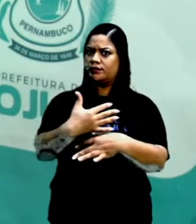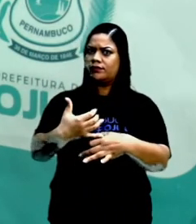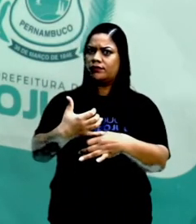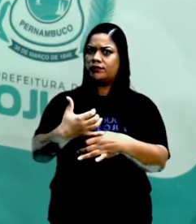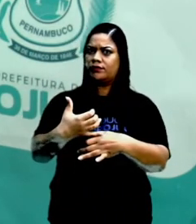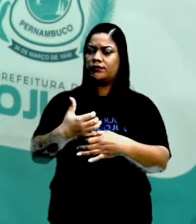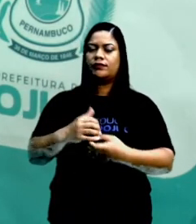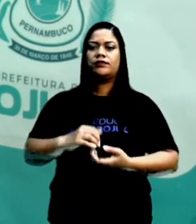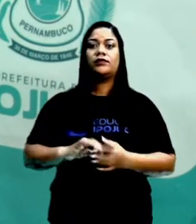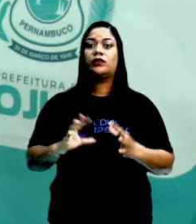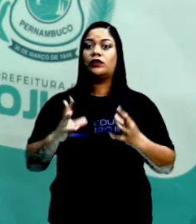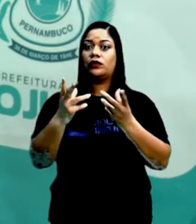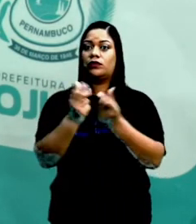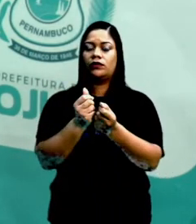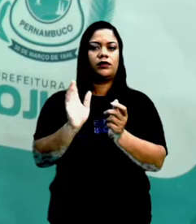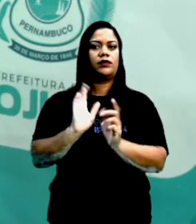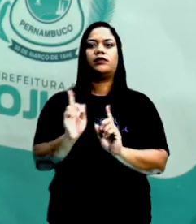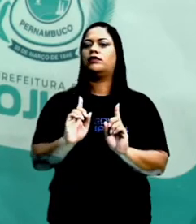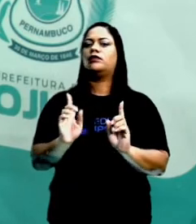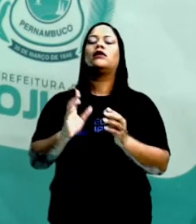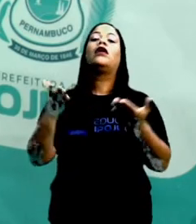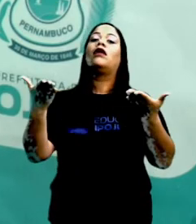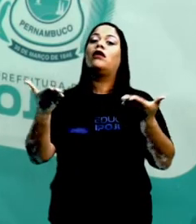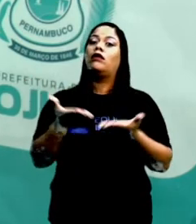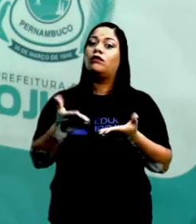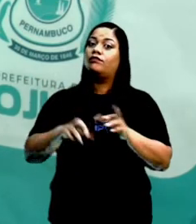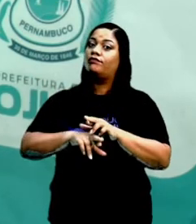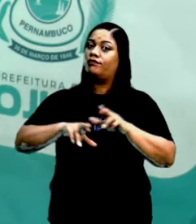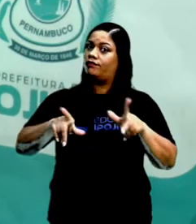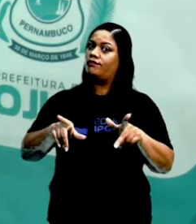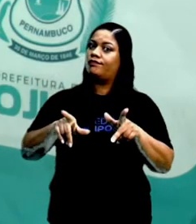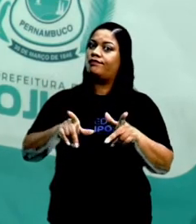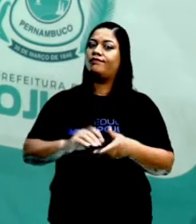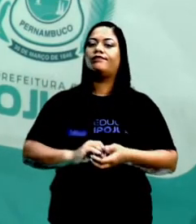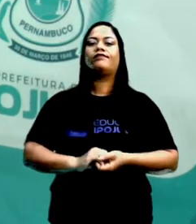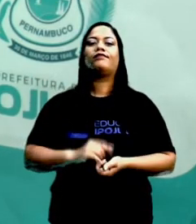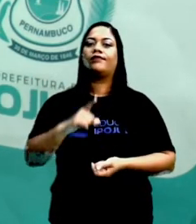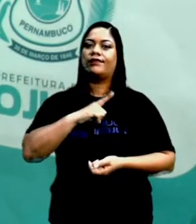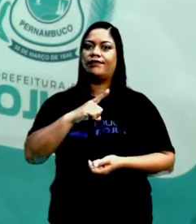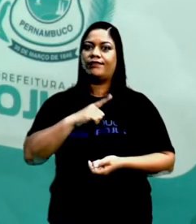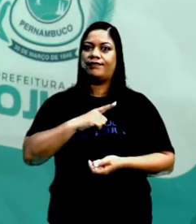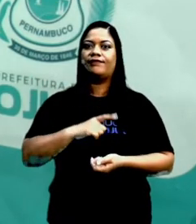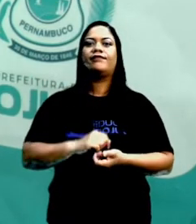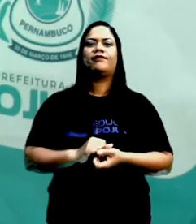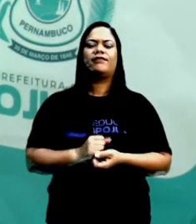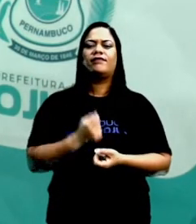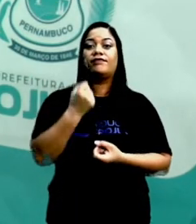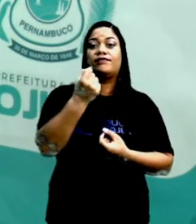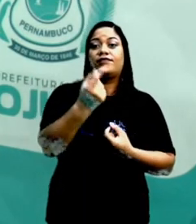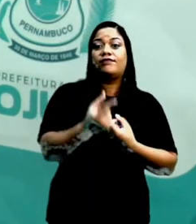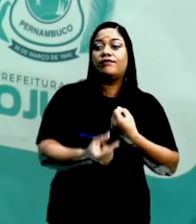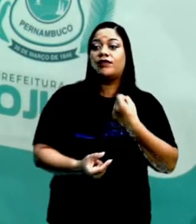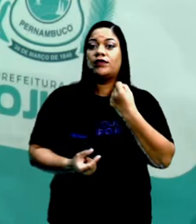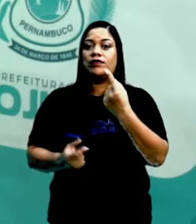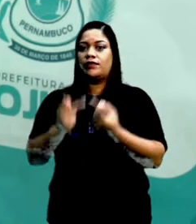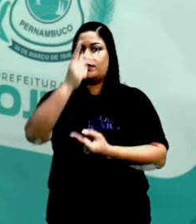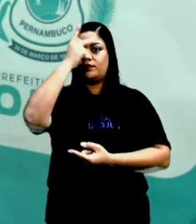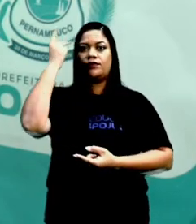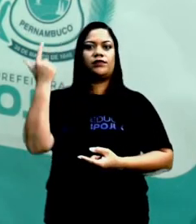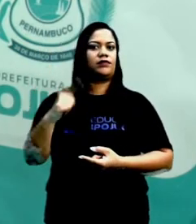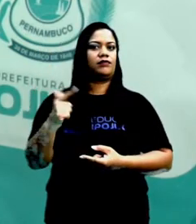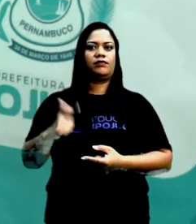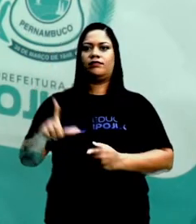ela não era plena. Ela era muito diferente da democracia que temos hoje. e existiam algumas pessoas que não tinham direitos